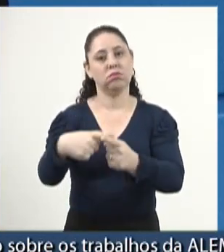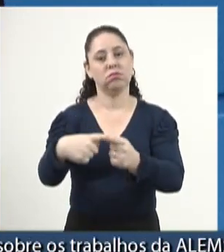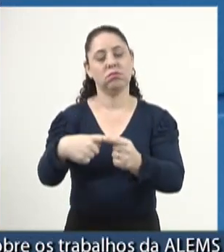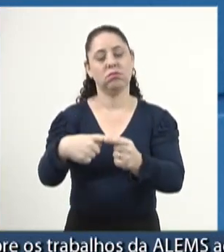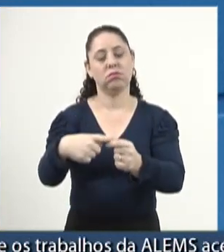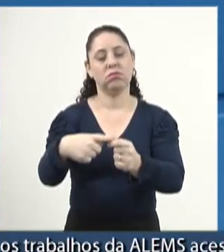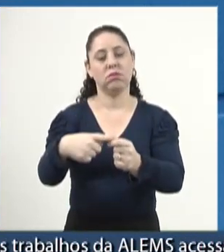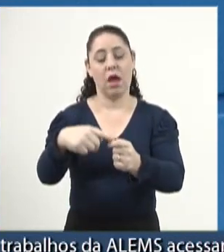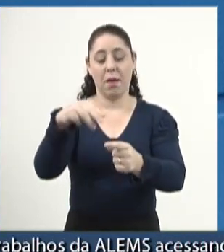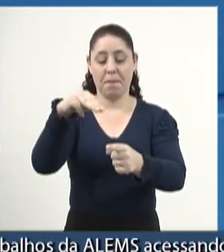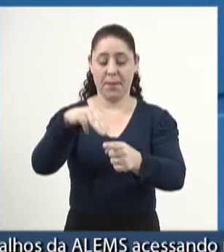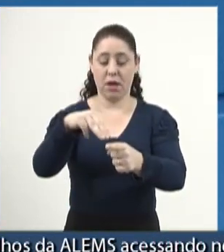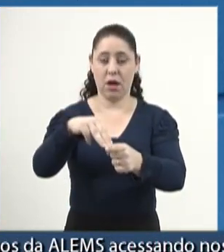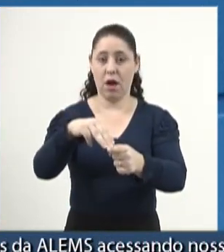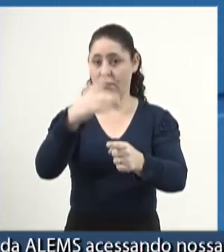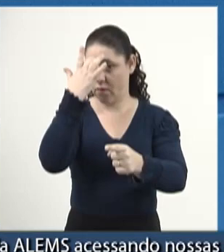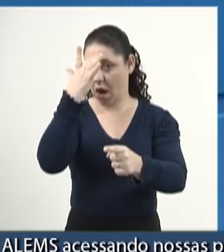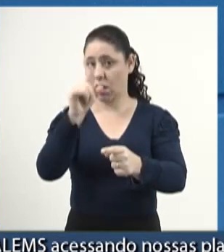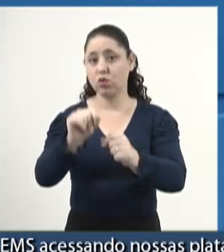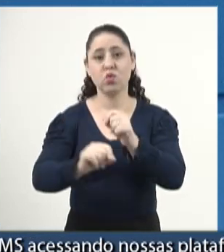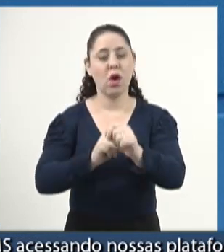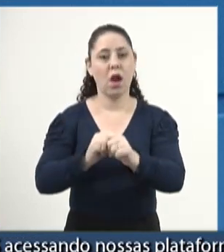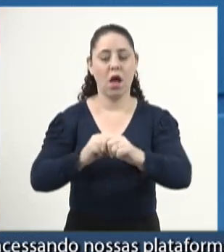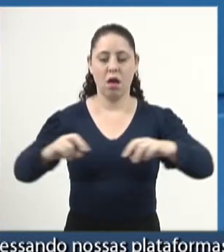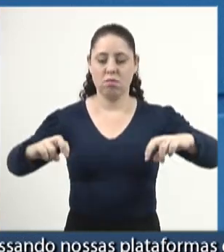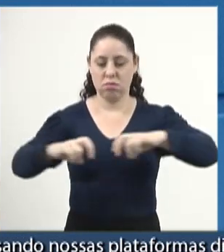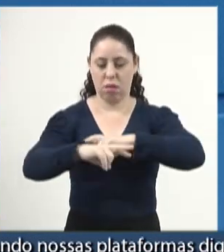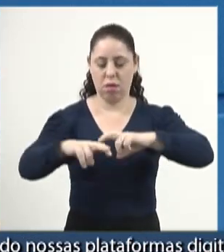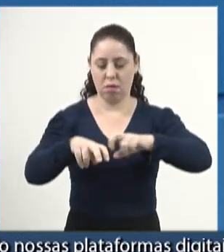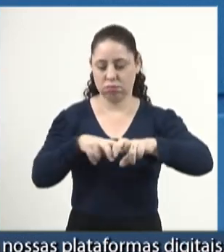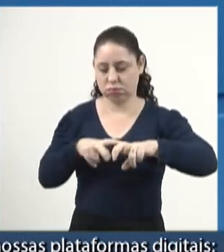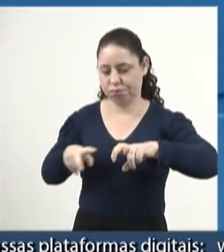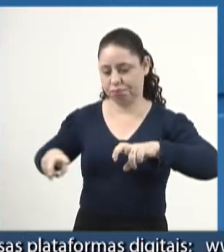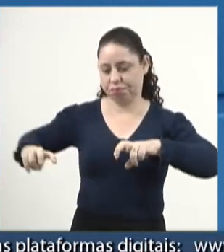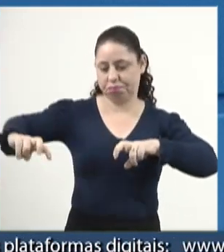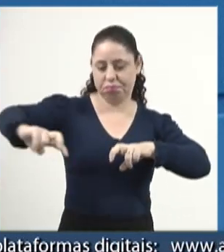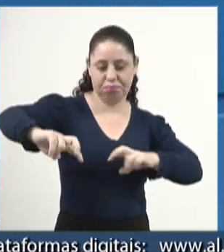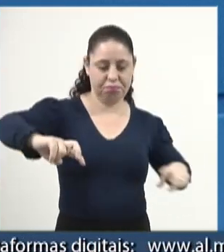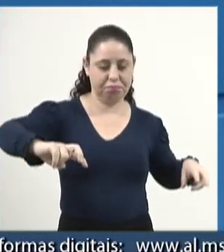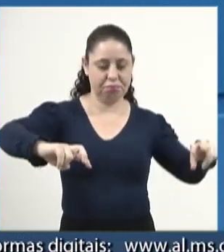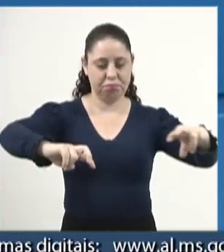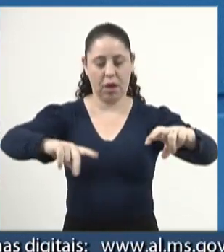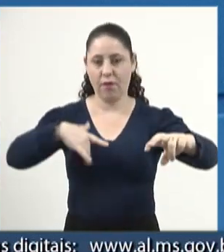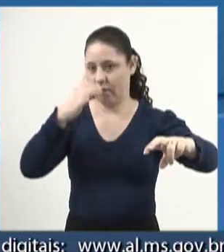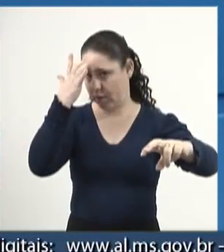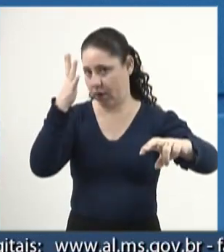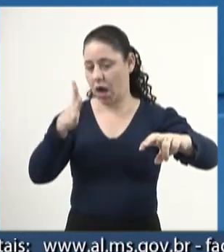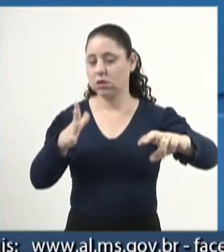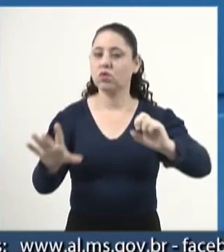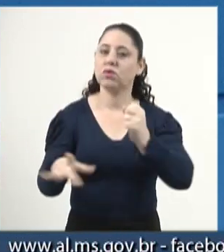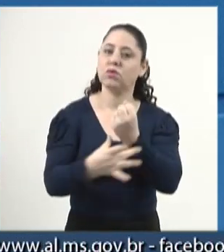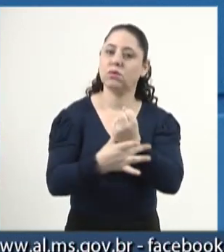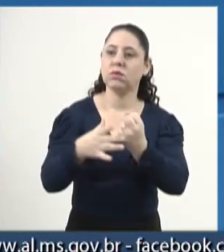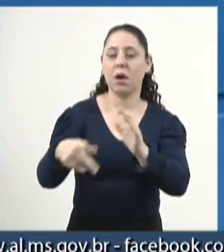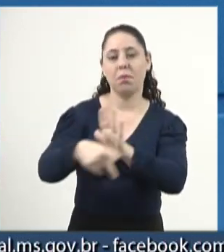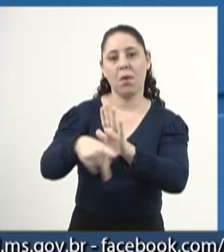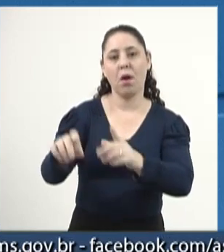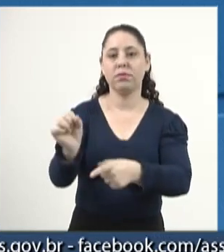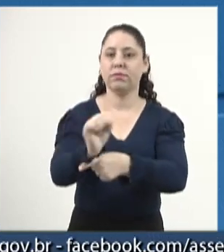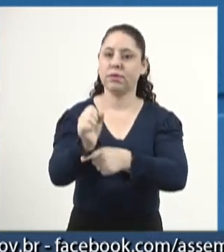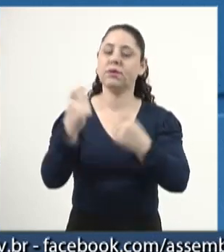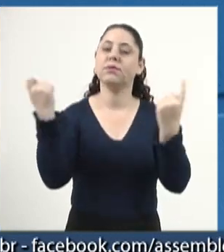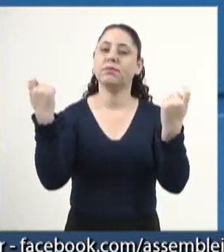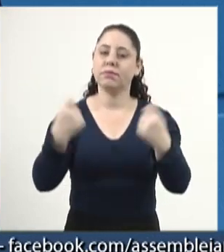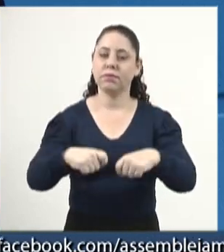A obra facilitará o fluxo de veículos e trará maior segurança aos motoristas que